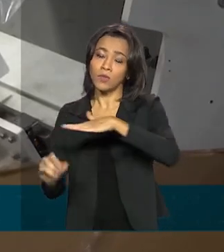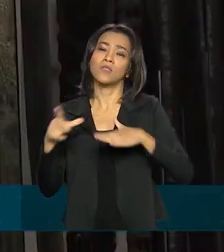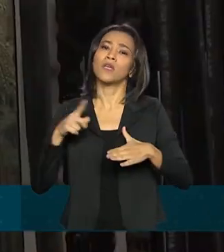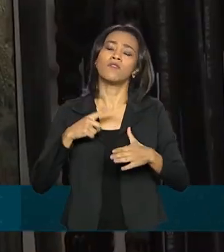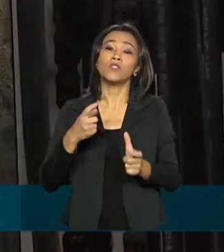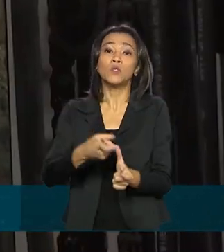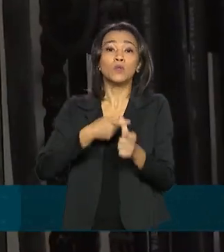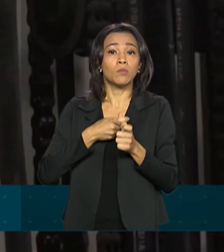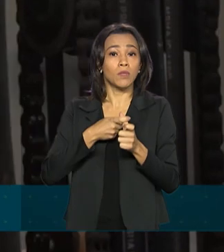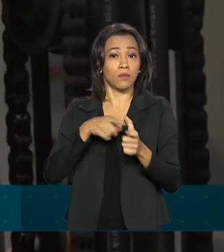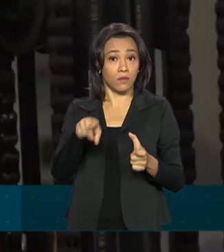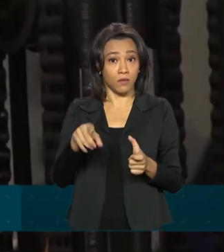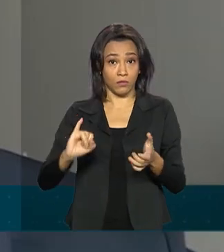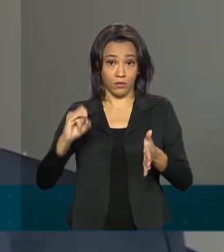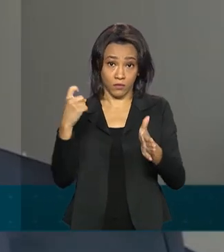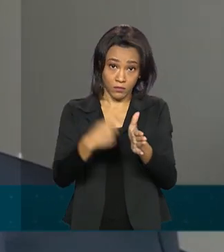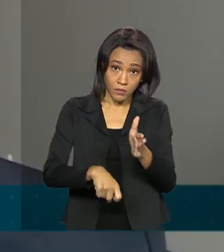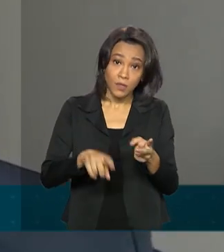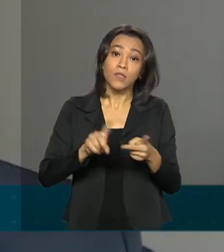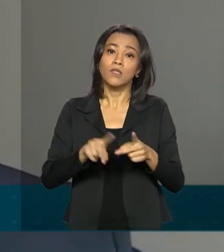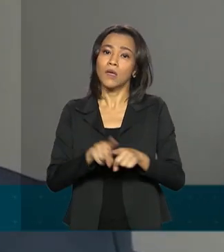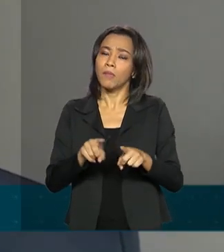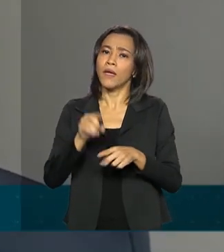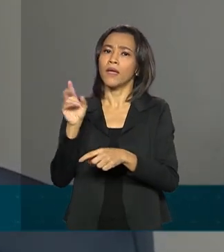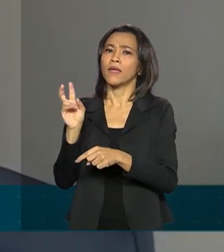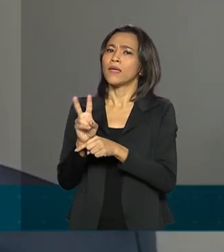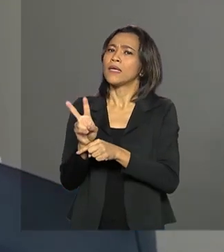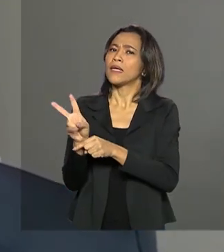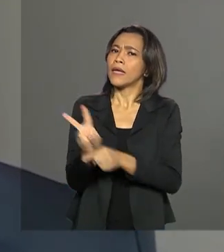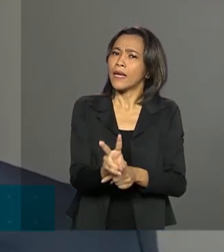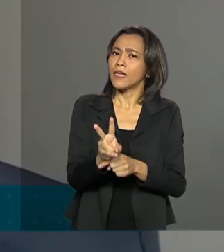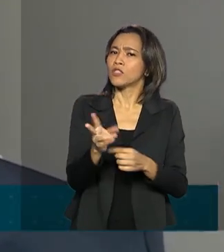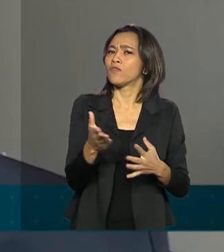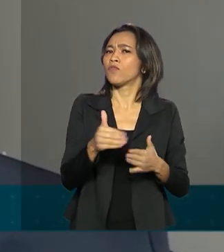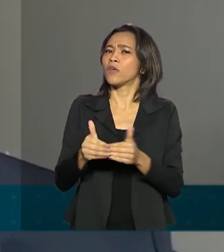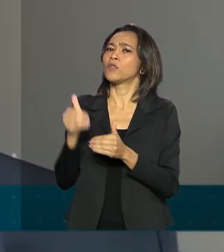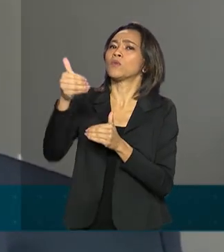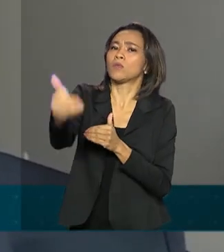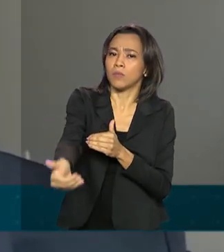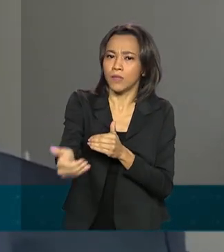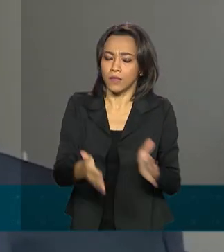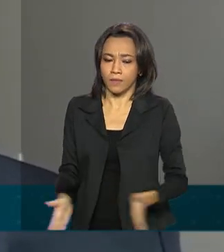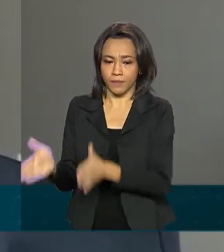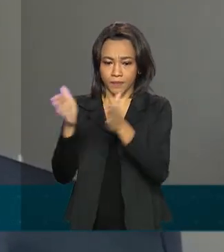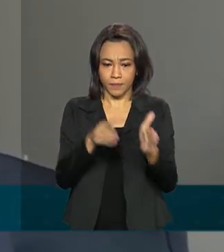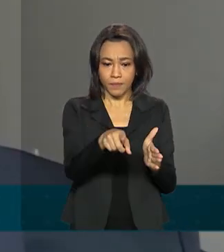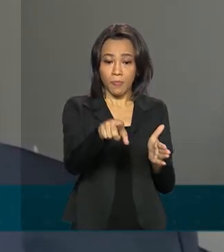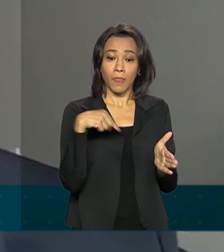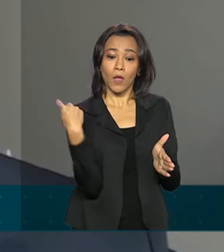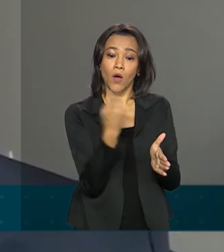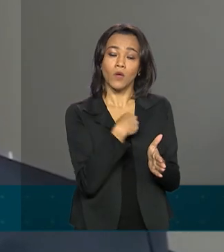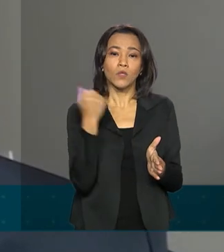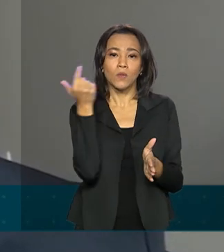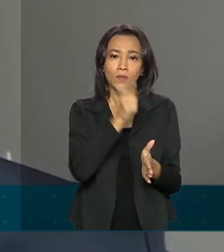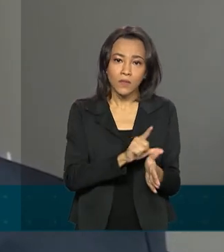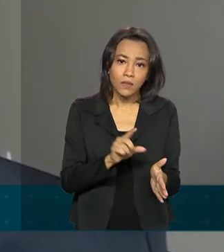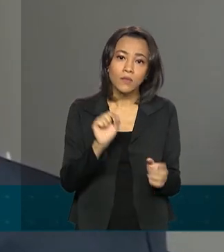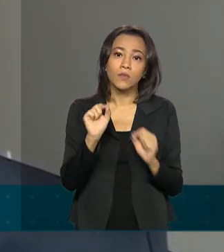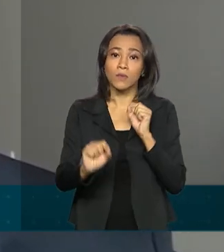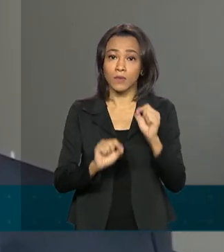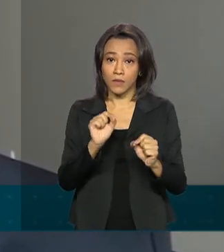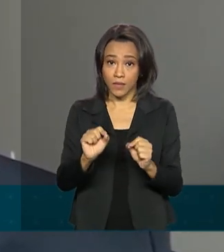tributos e concessão de créditos. Conseguimos, com essas medidas, manter aquecido o canal de crédito por todo o sistema